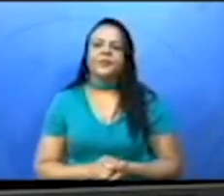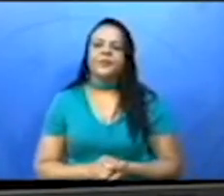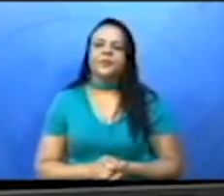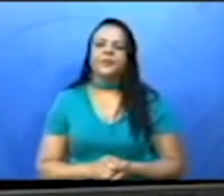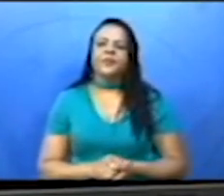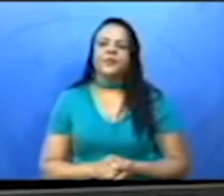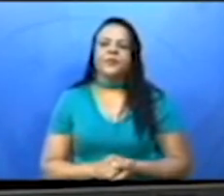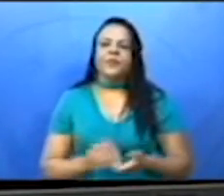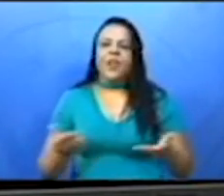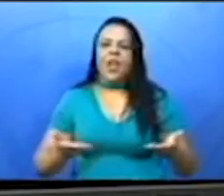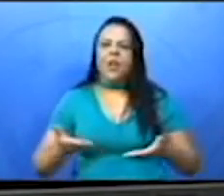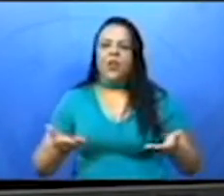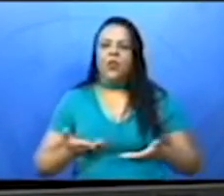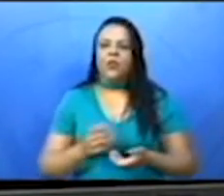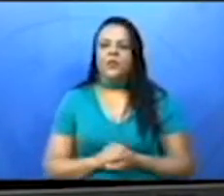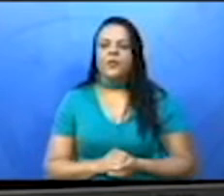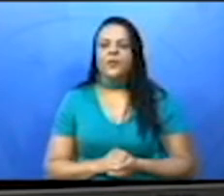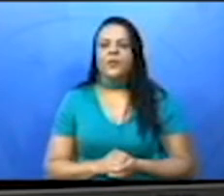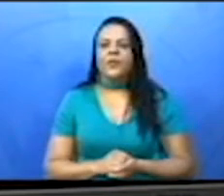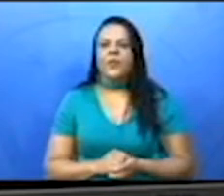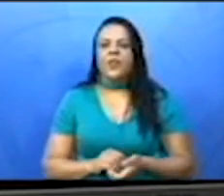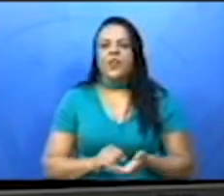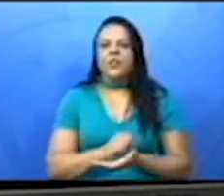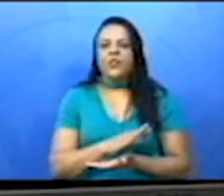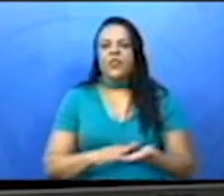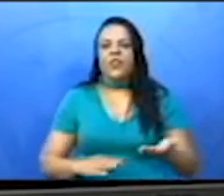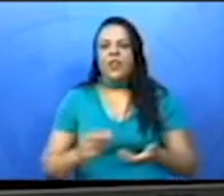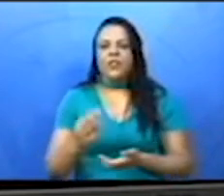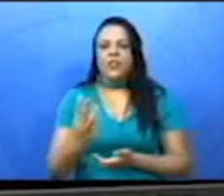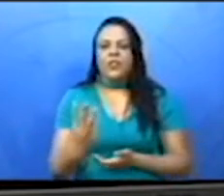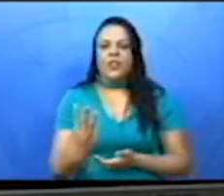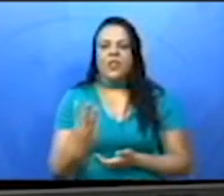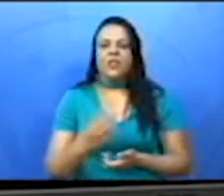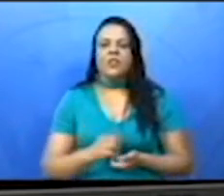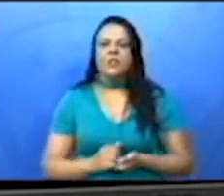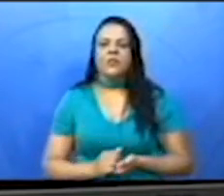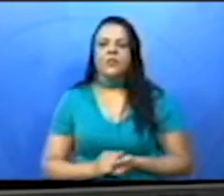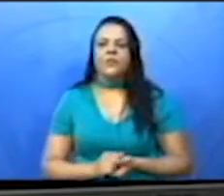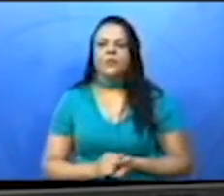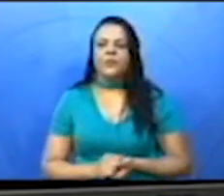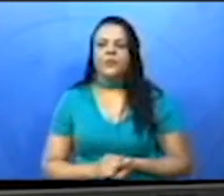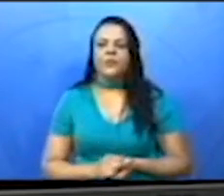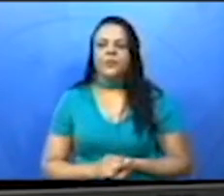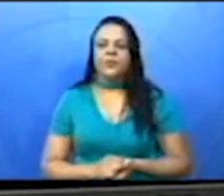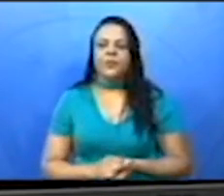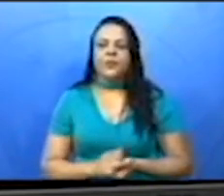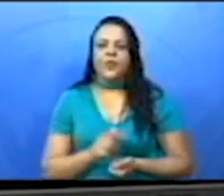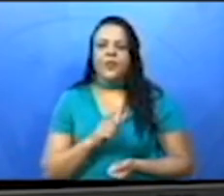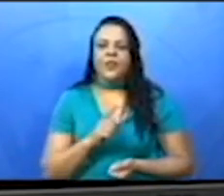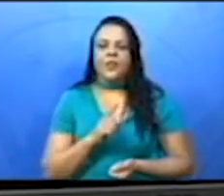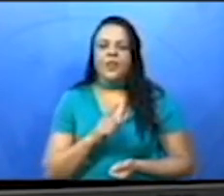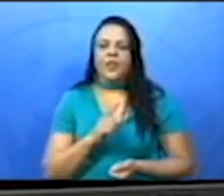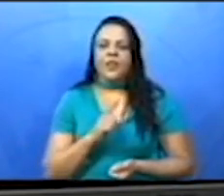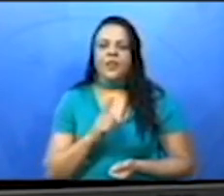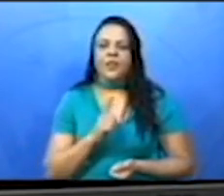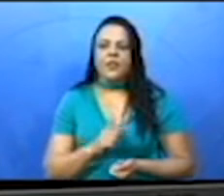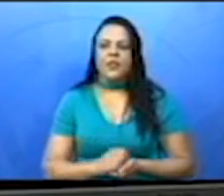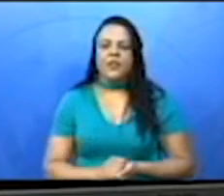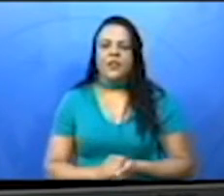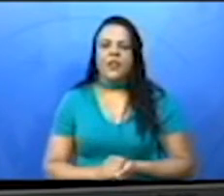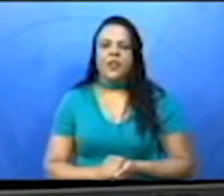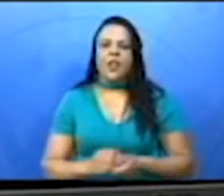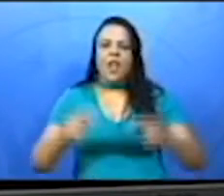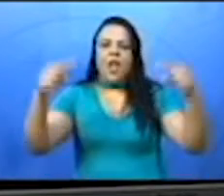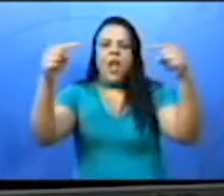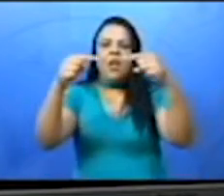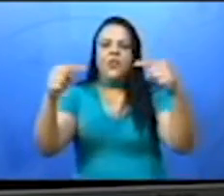Agora, vamos passar para o próximo exercício 3. Temos aqui que associar